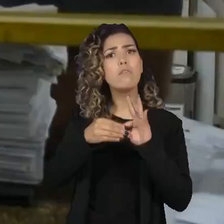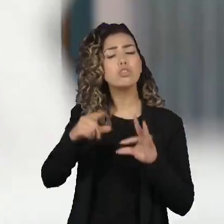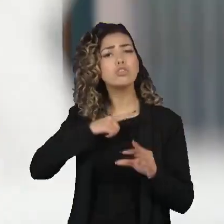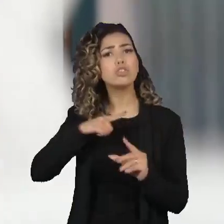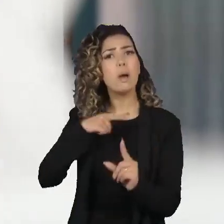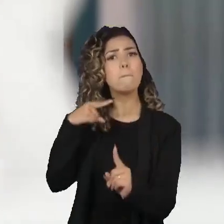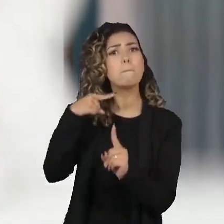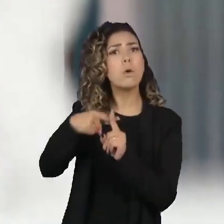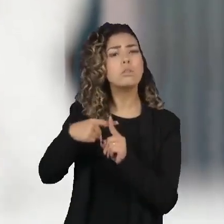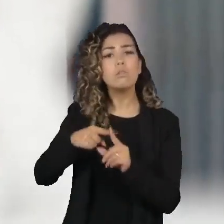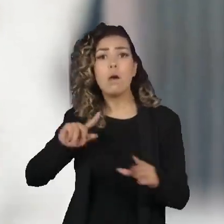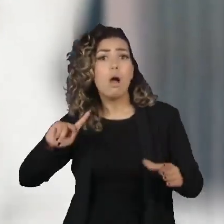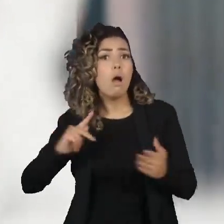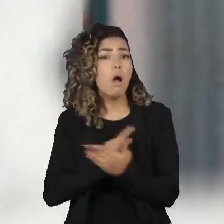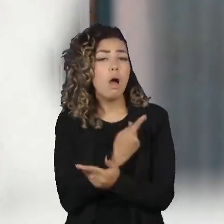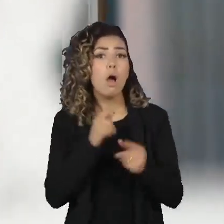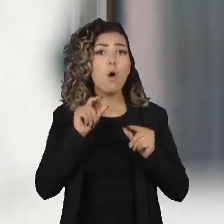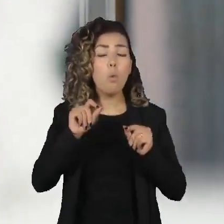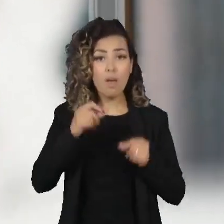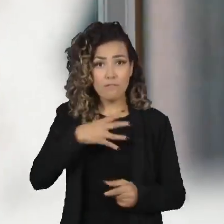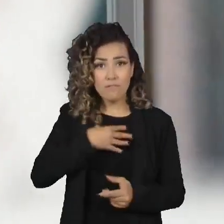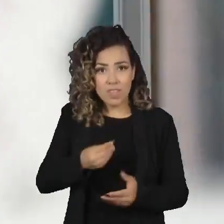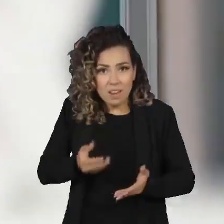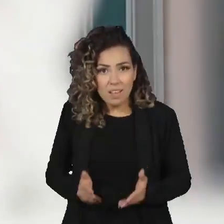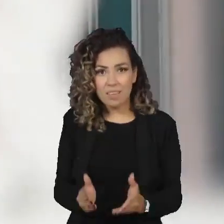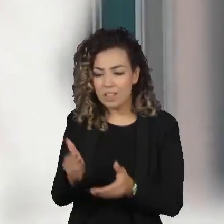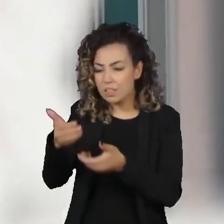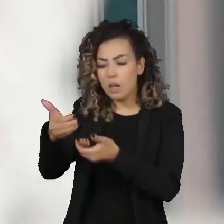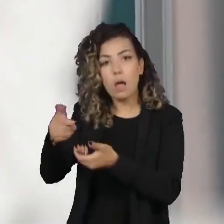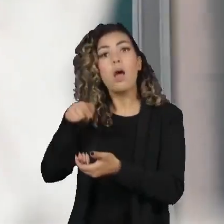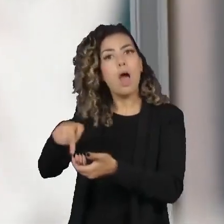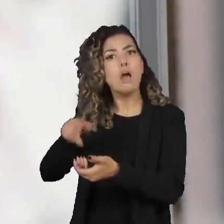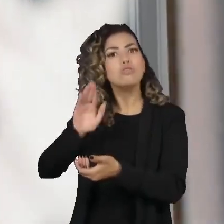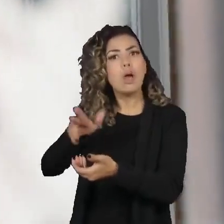bebê, recém-nascida, recebeu tratamento antiviral por 28 dias. recém-nascida.